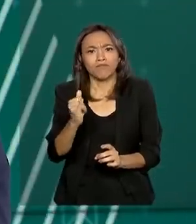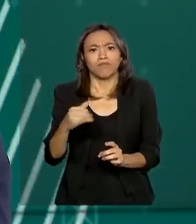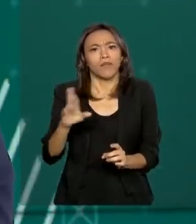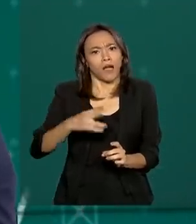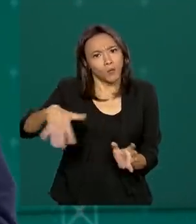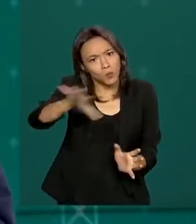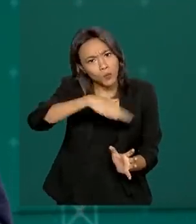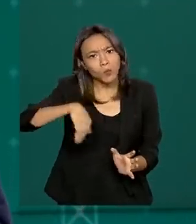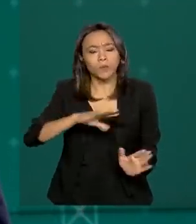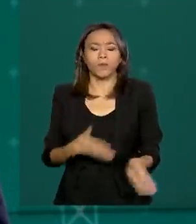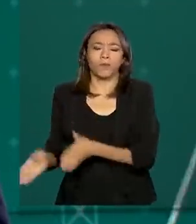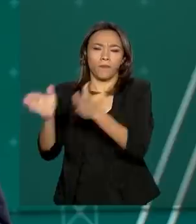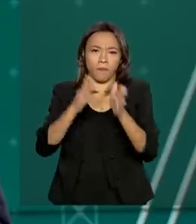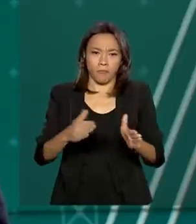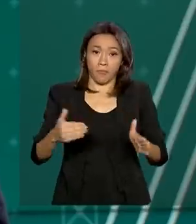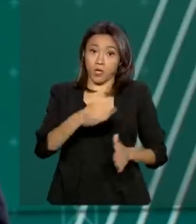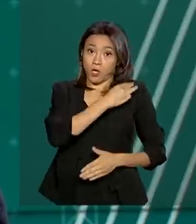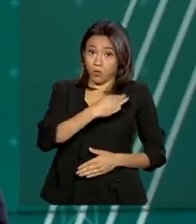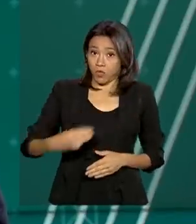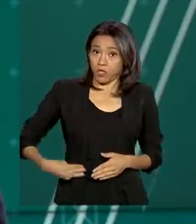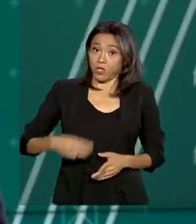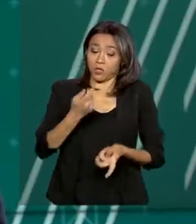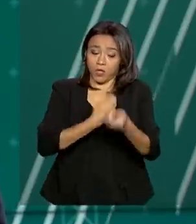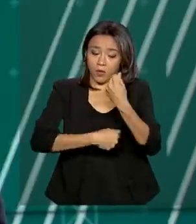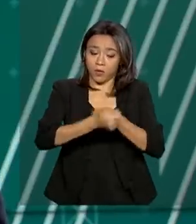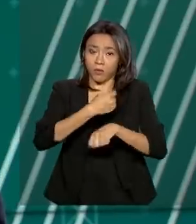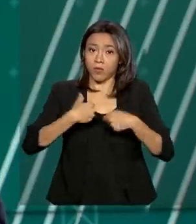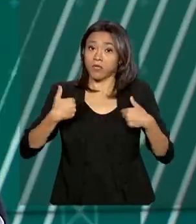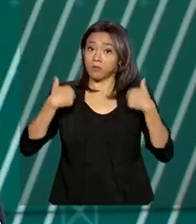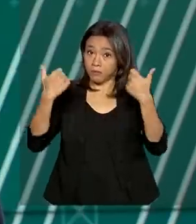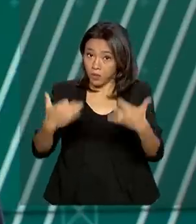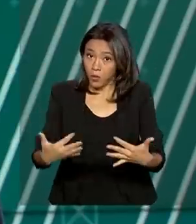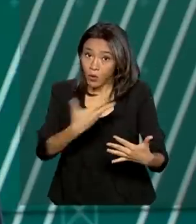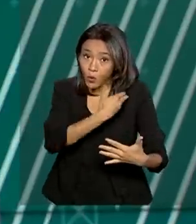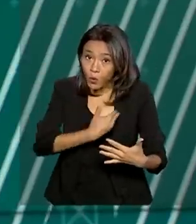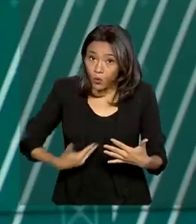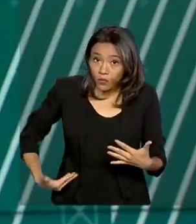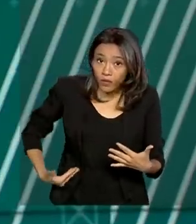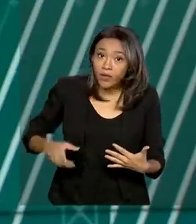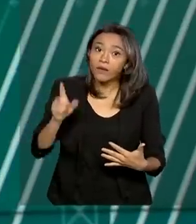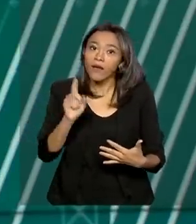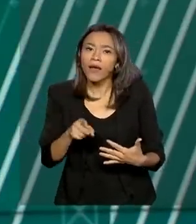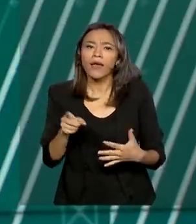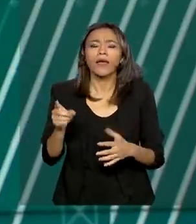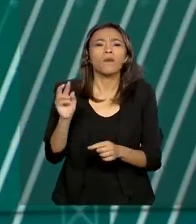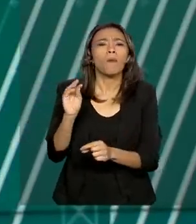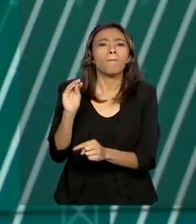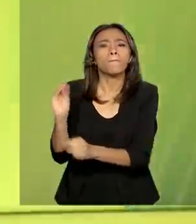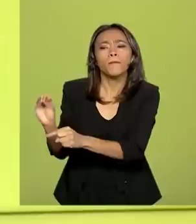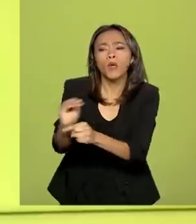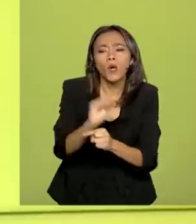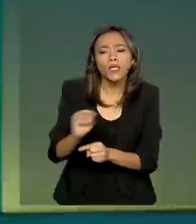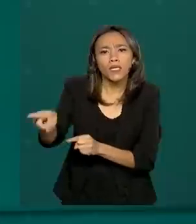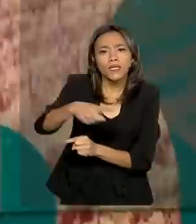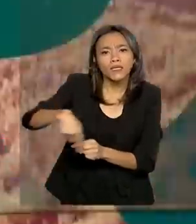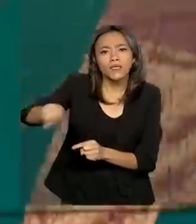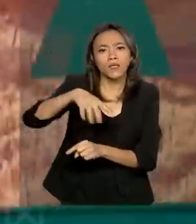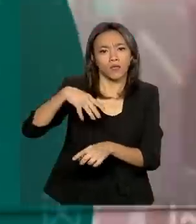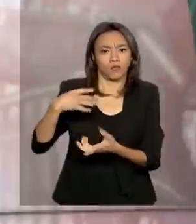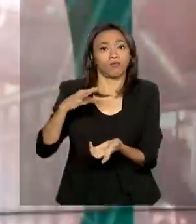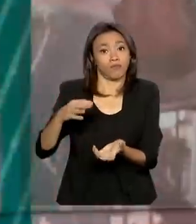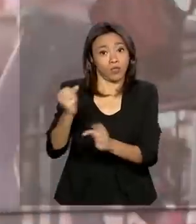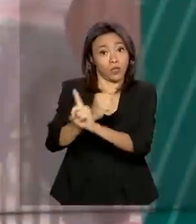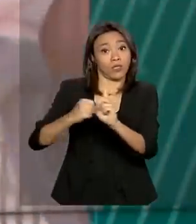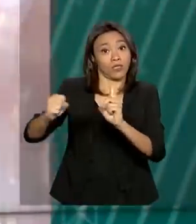E o ministro da Economia, Paulo Guedes, afirmou que o governo criou uma espécie de camada de proteção social para o país enfrentar os